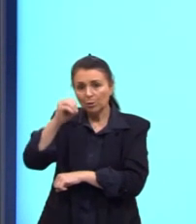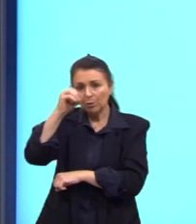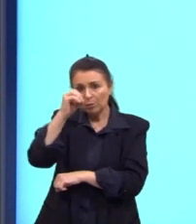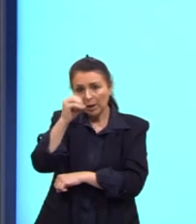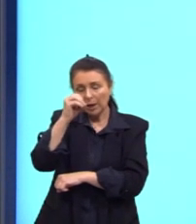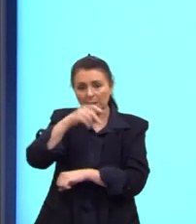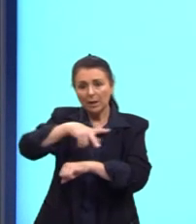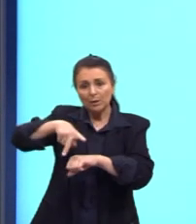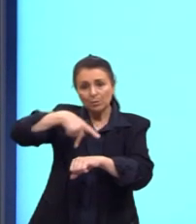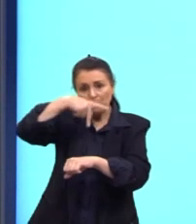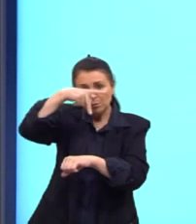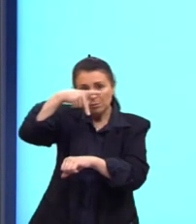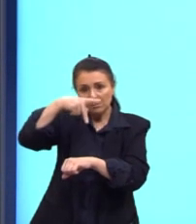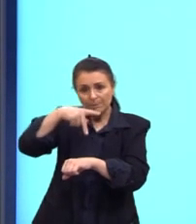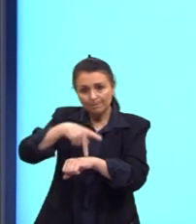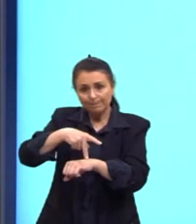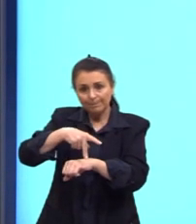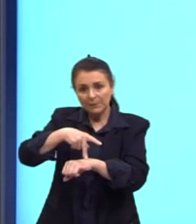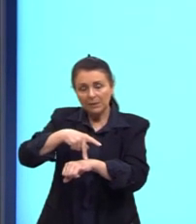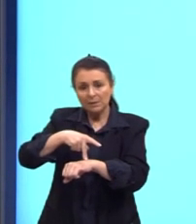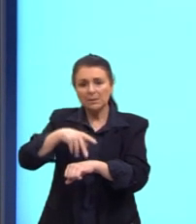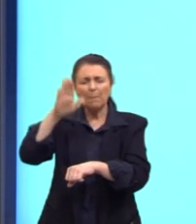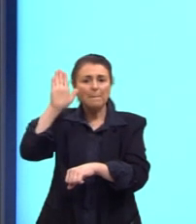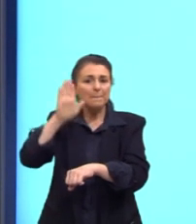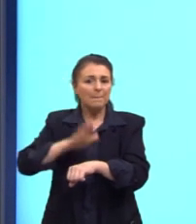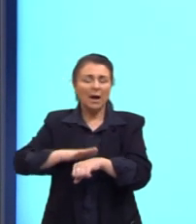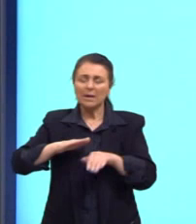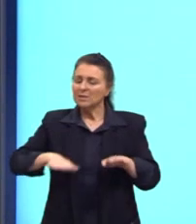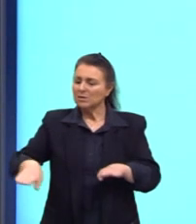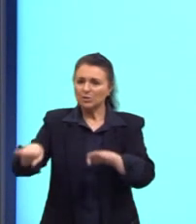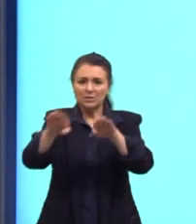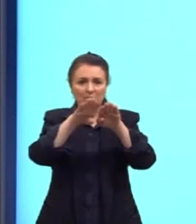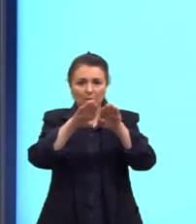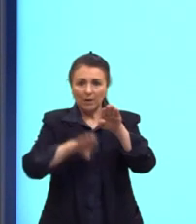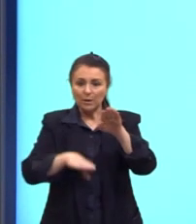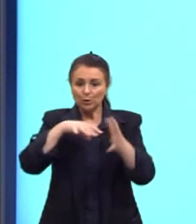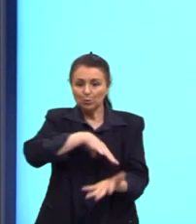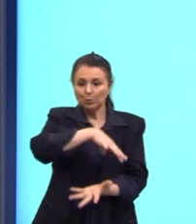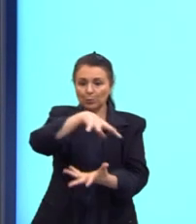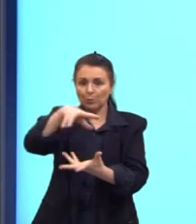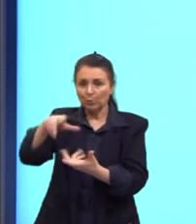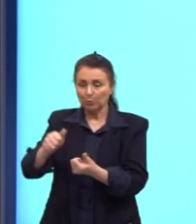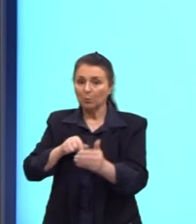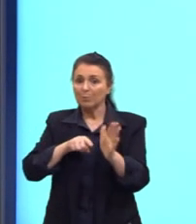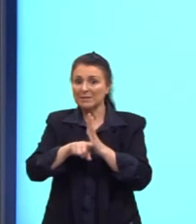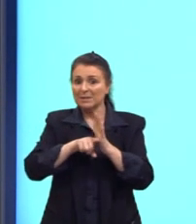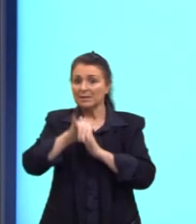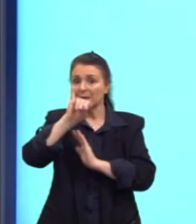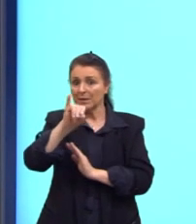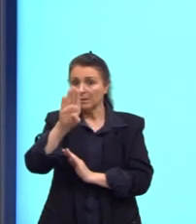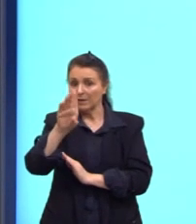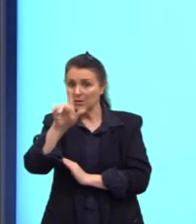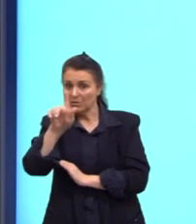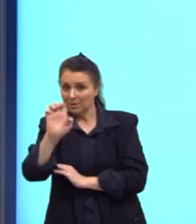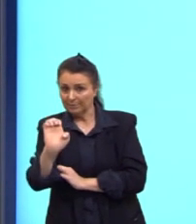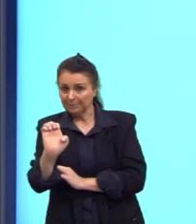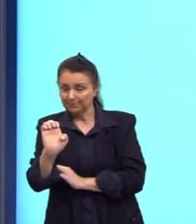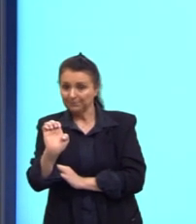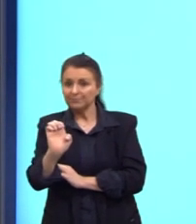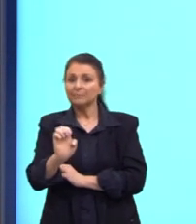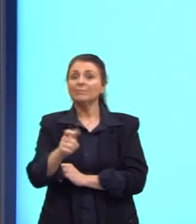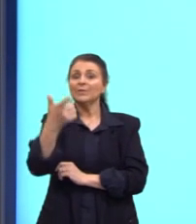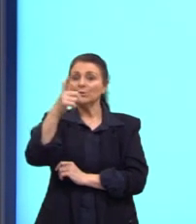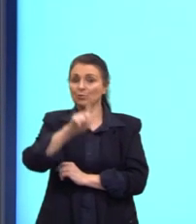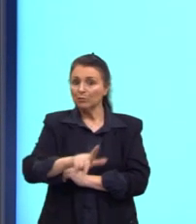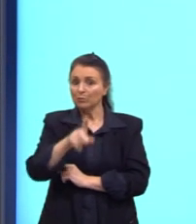mais desiguais do mundo, segundo o IBGE. E aqui eu destaquei em amarelo, mais uma